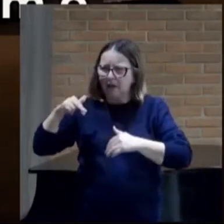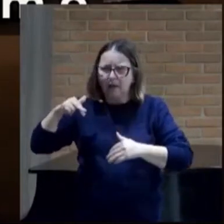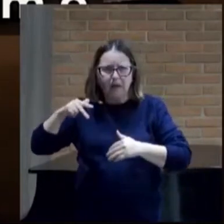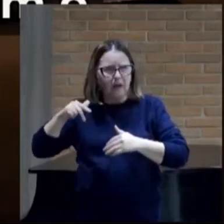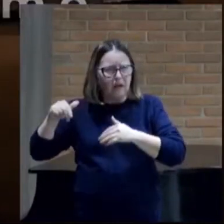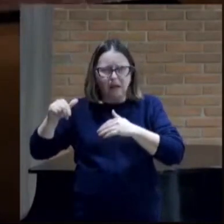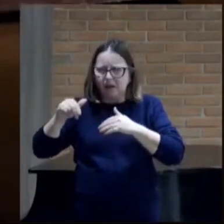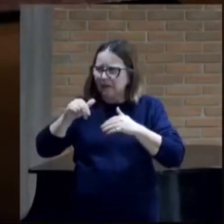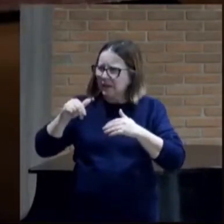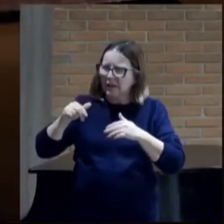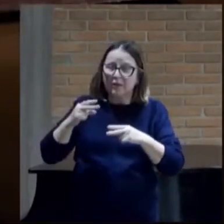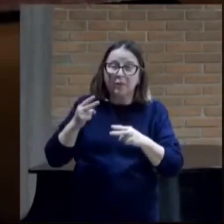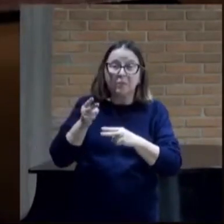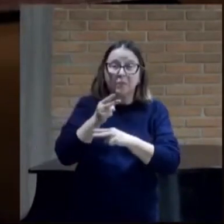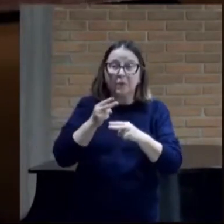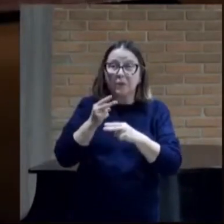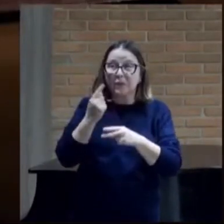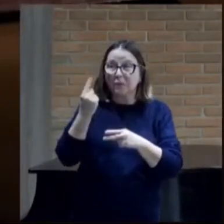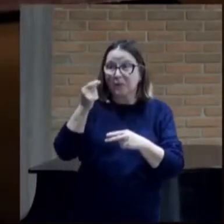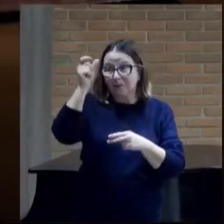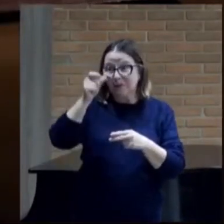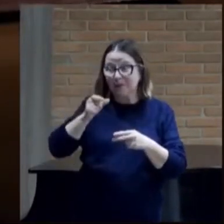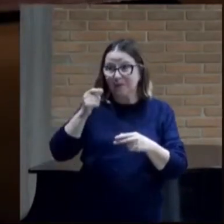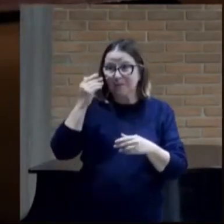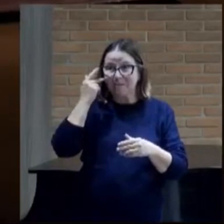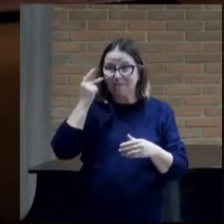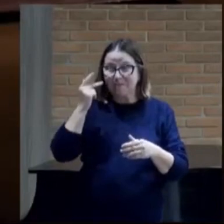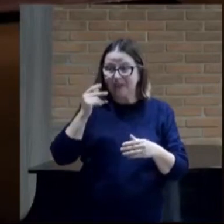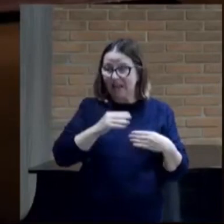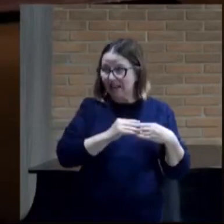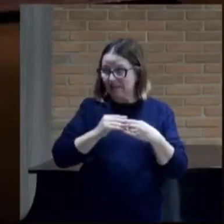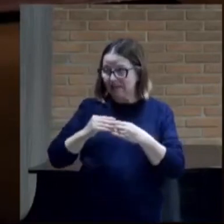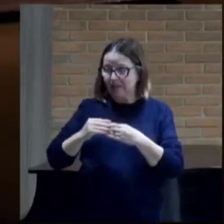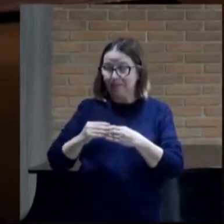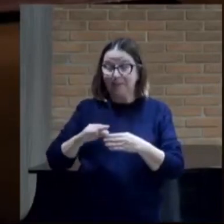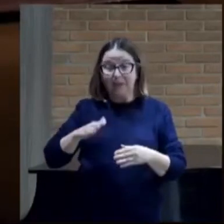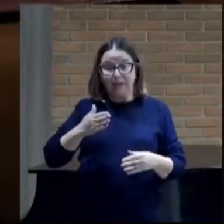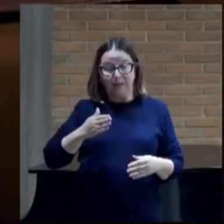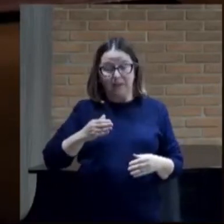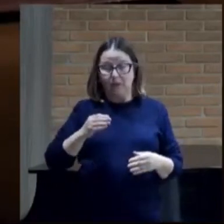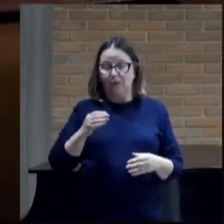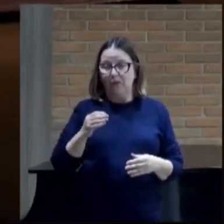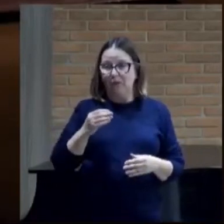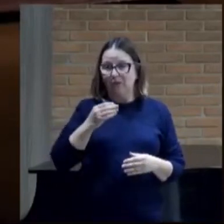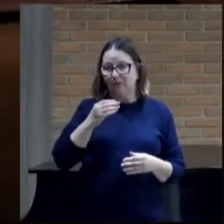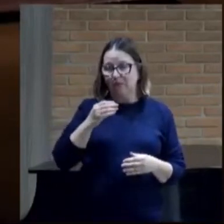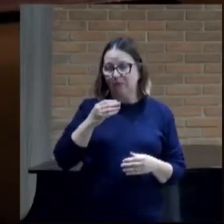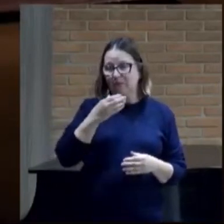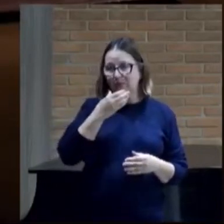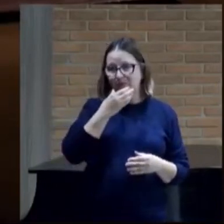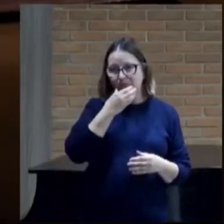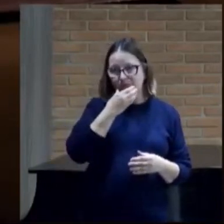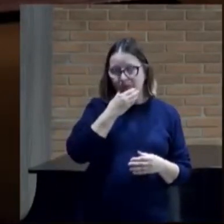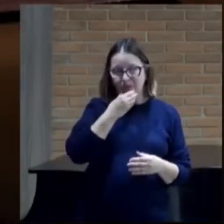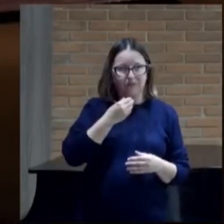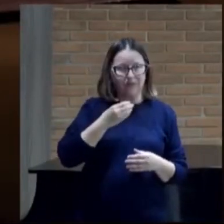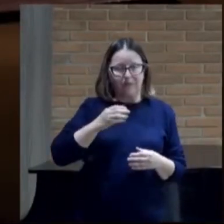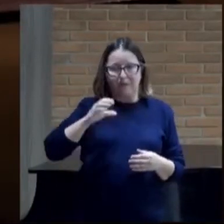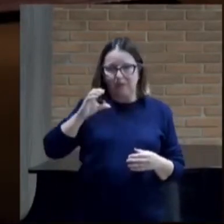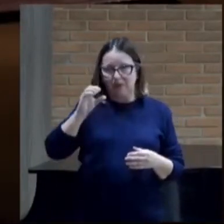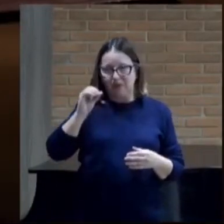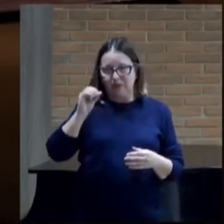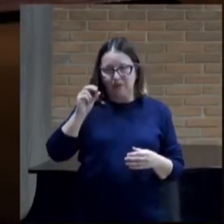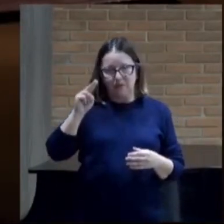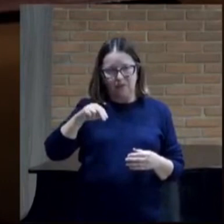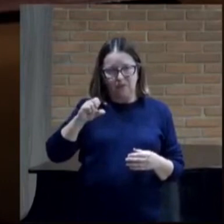guiasse pela mão. Então, o proconso, vendo o que sucedera, creu